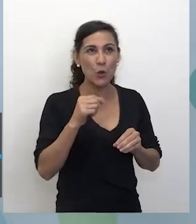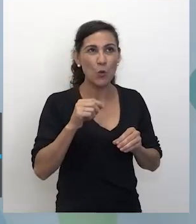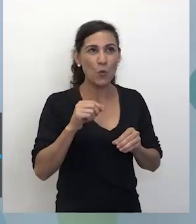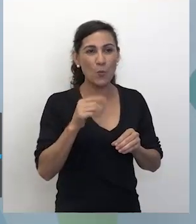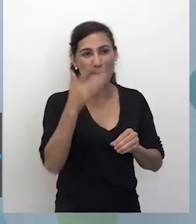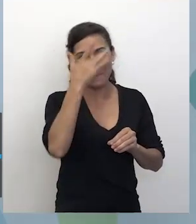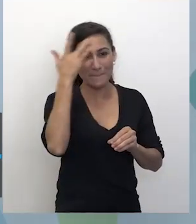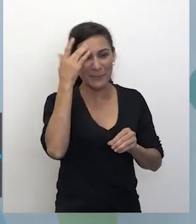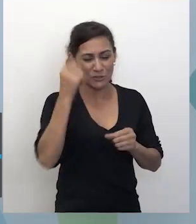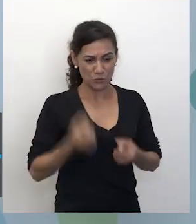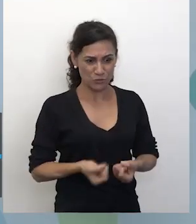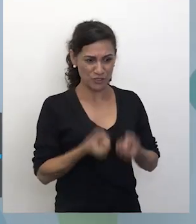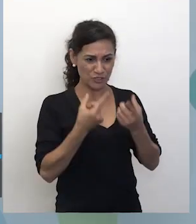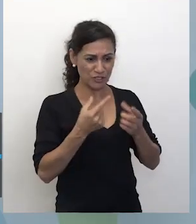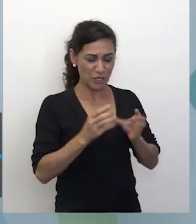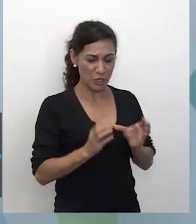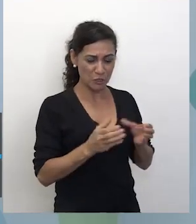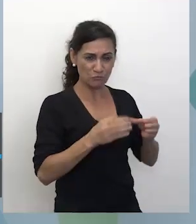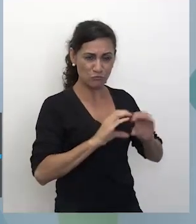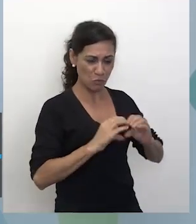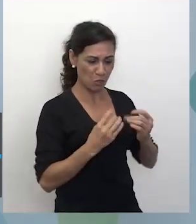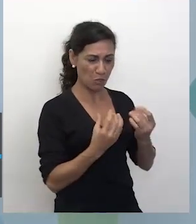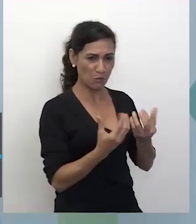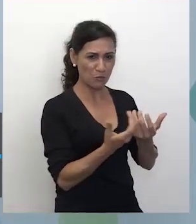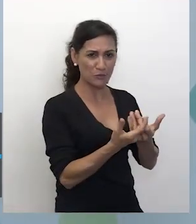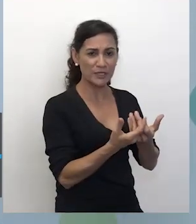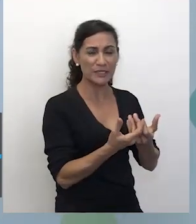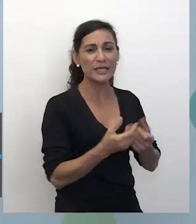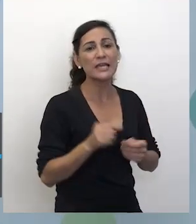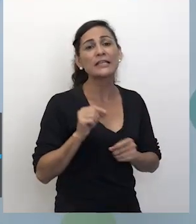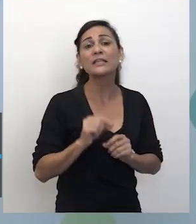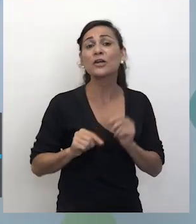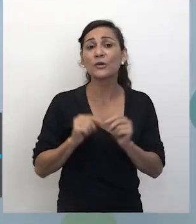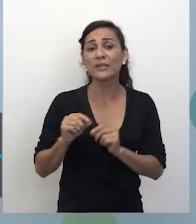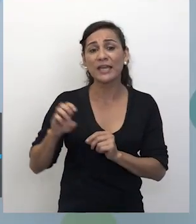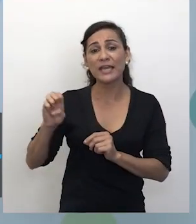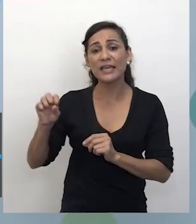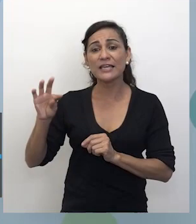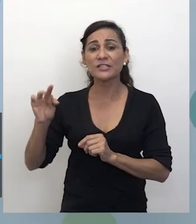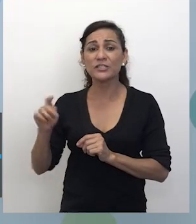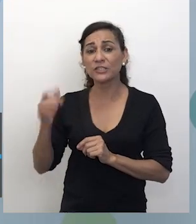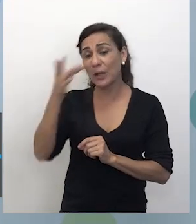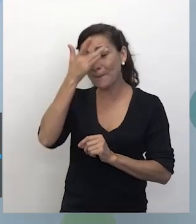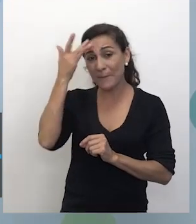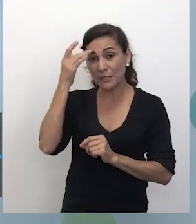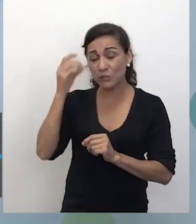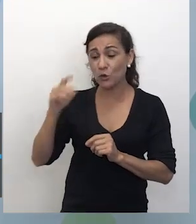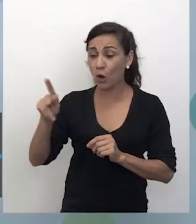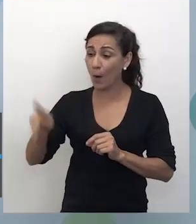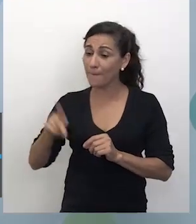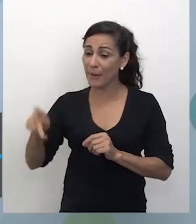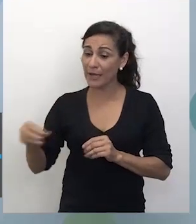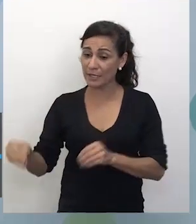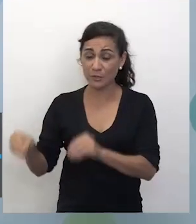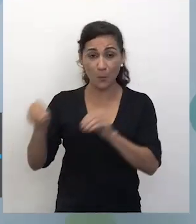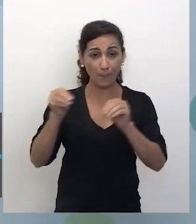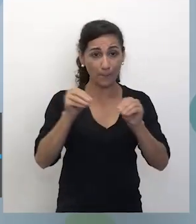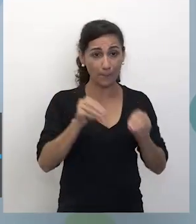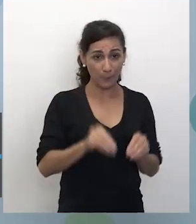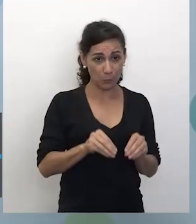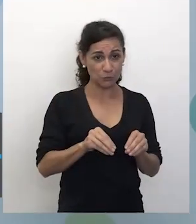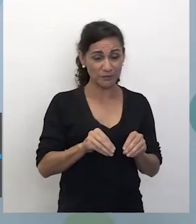Maravilhoso! Um estranho noninho é maravilhoso. Mas, né? A visão que a gente tem do estrangeiro é justamente aquela pessoa que vem de outro, normalmente, de outro país,